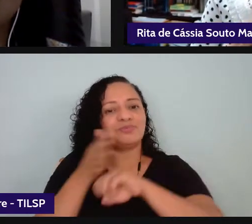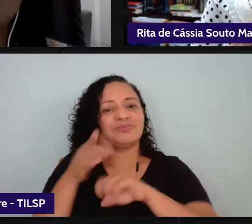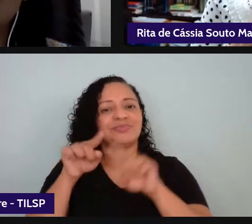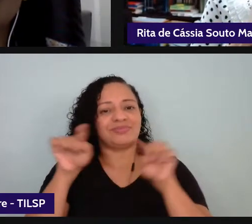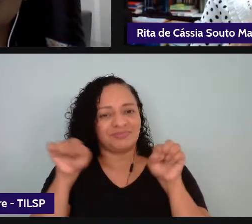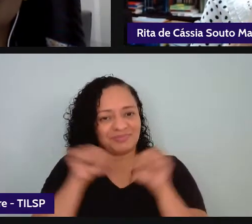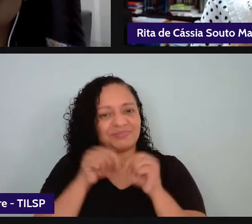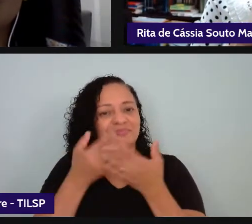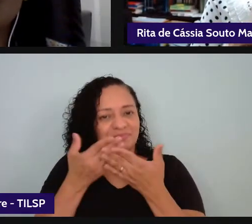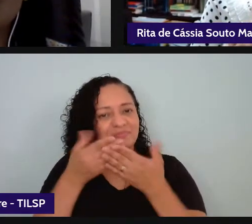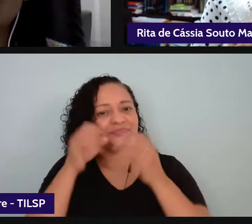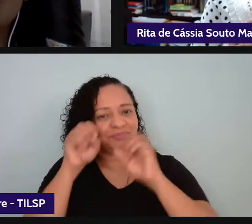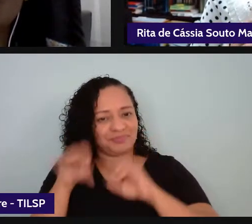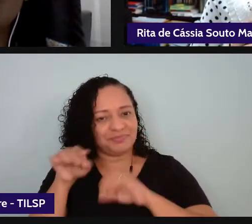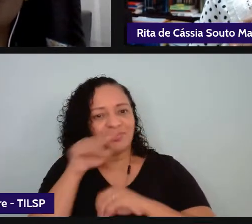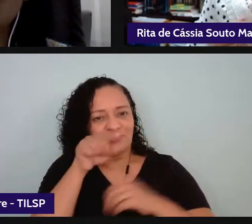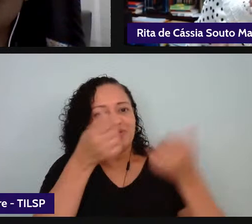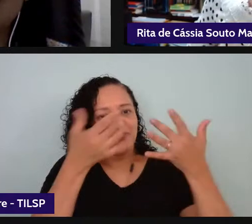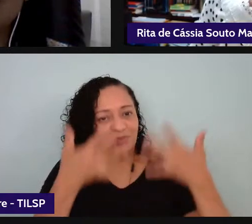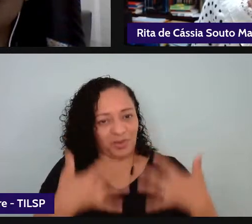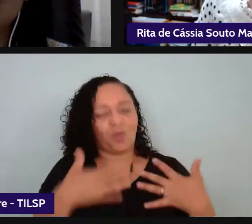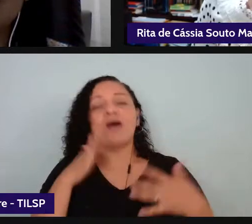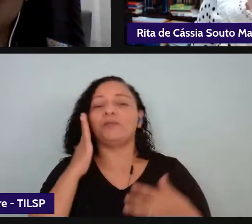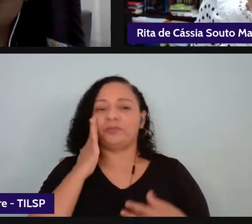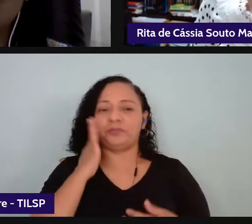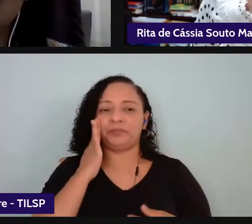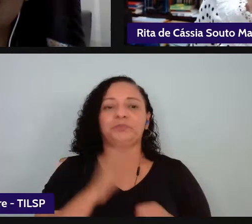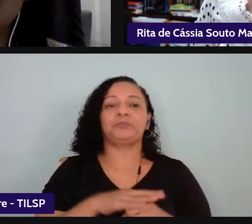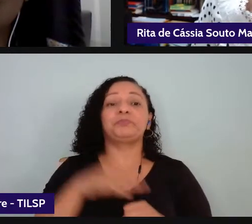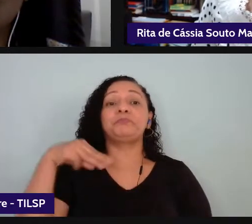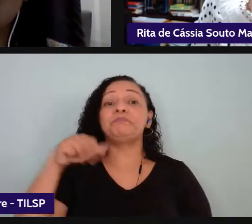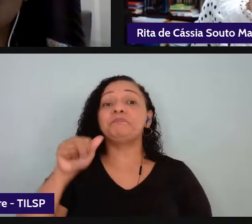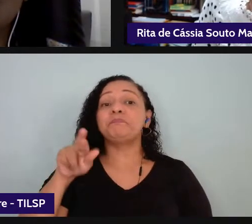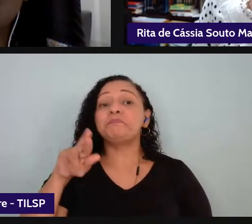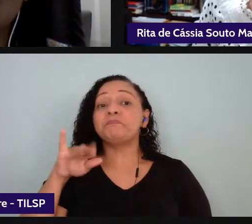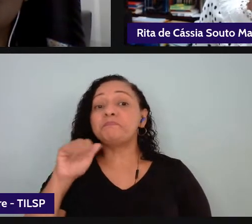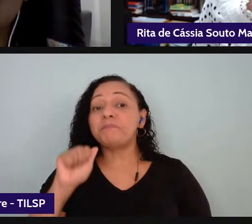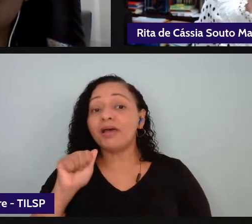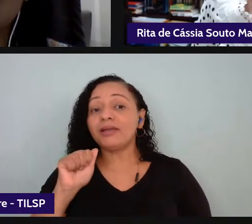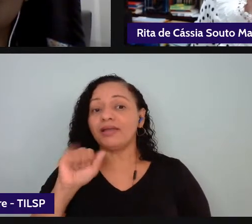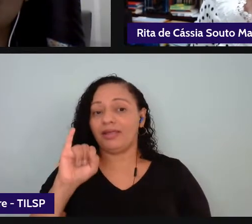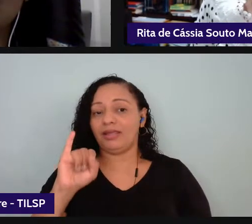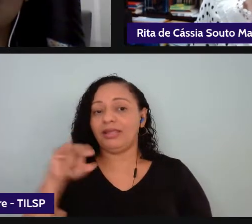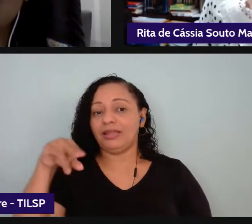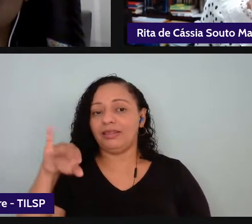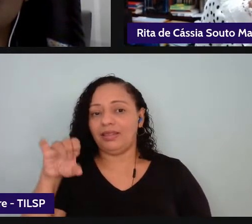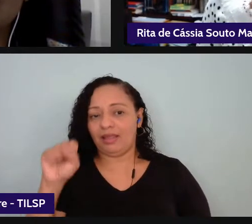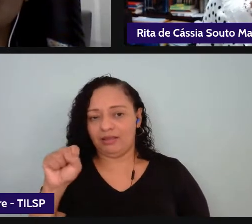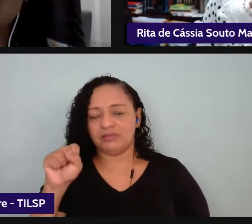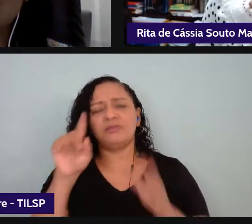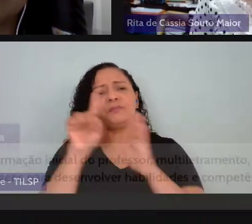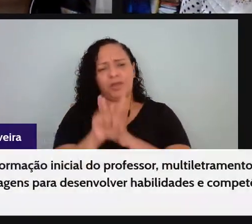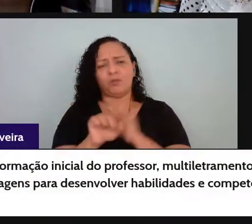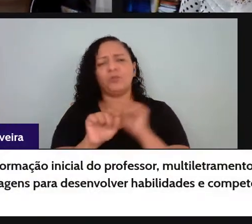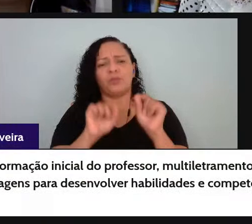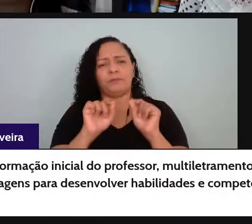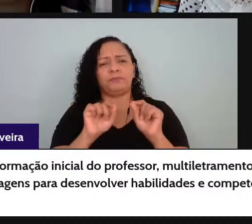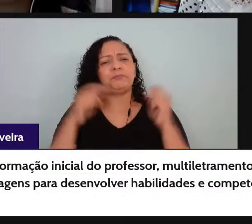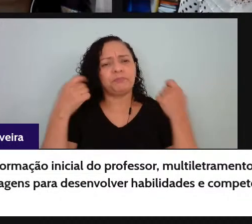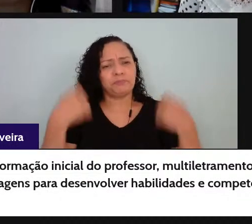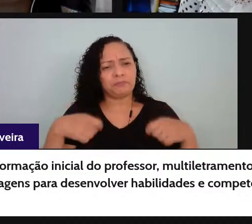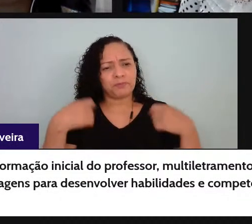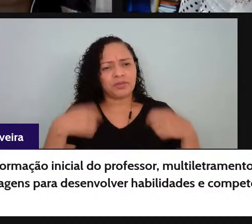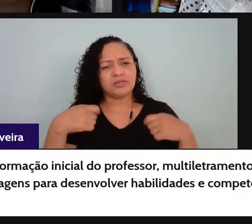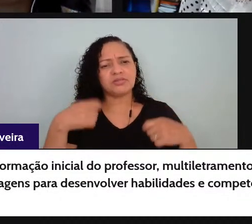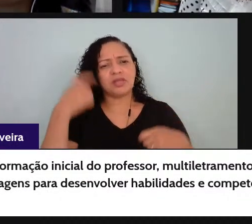de sua explanação agora e aí a Maria Inês Farias de Oliveira ela pergunta né é preciso repensar a formação